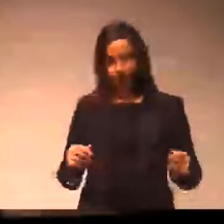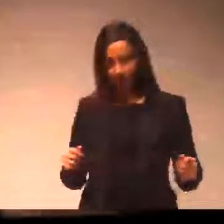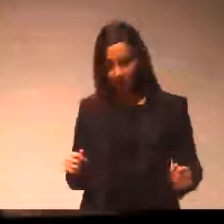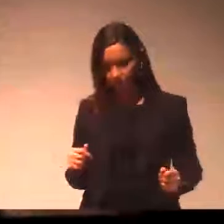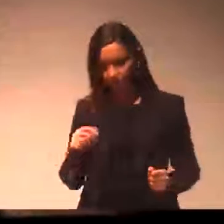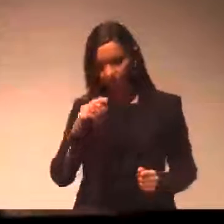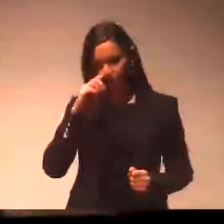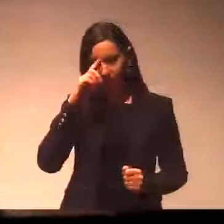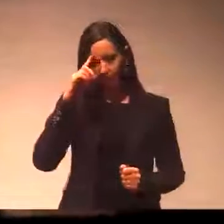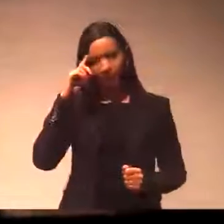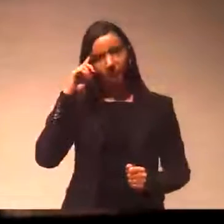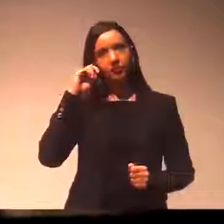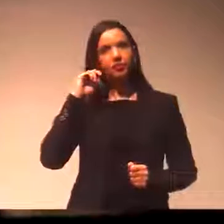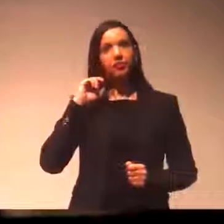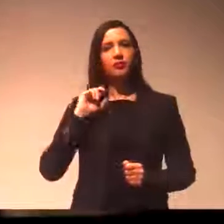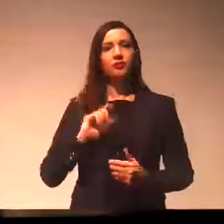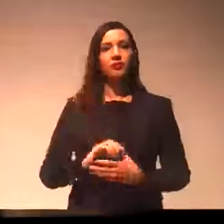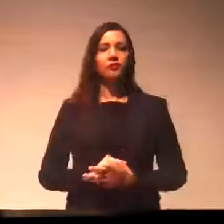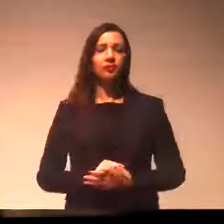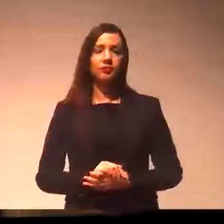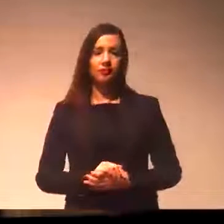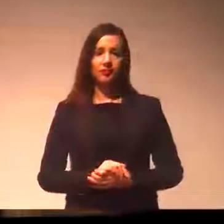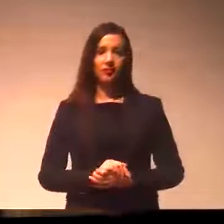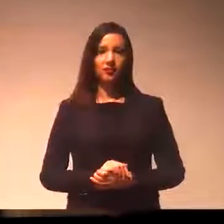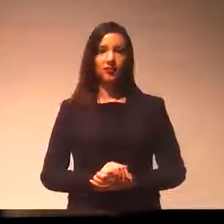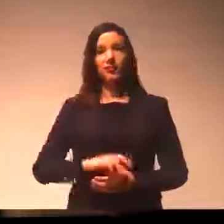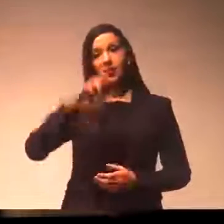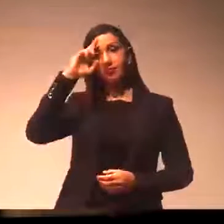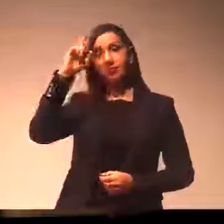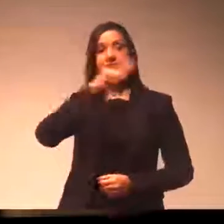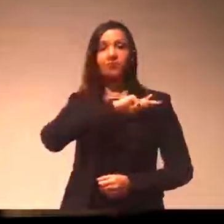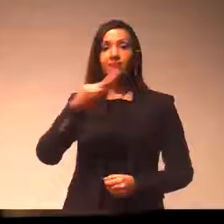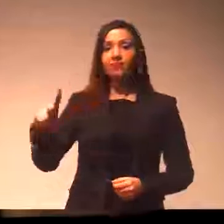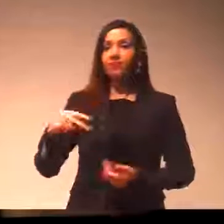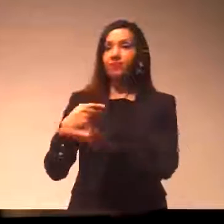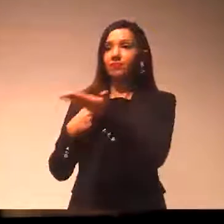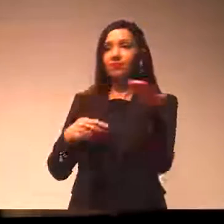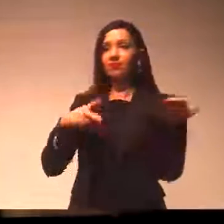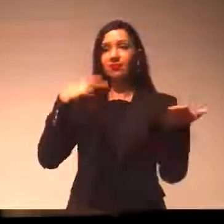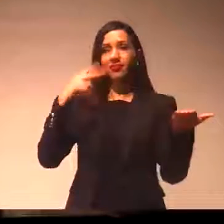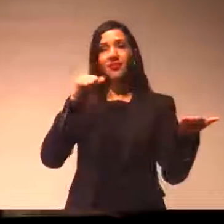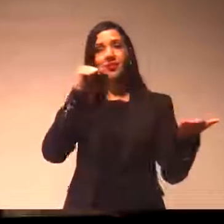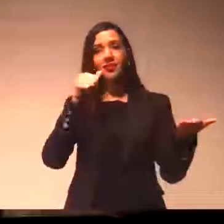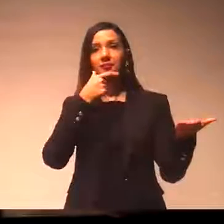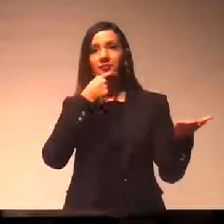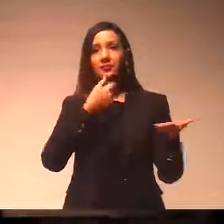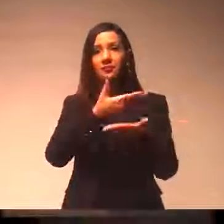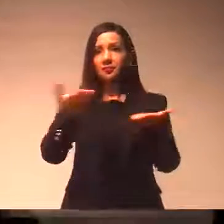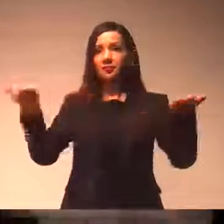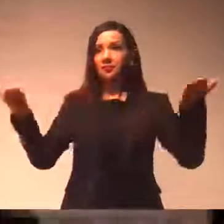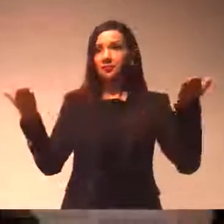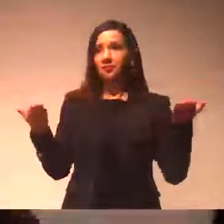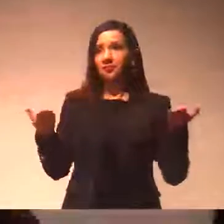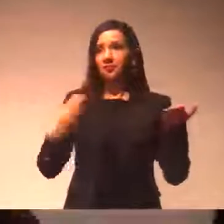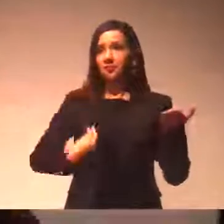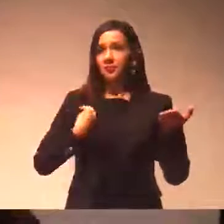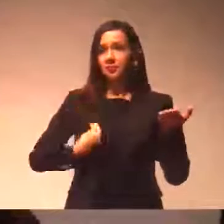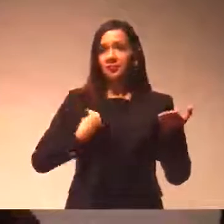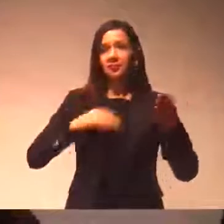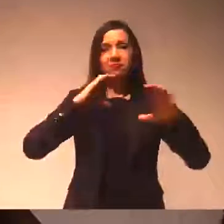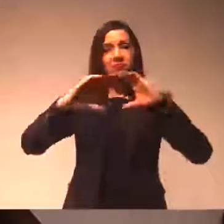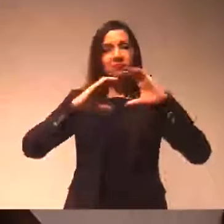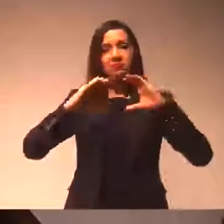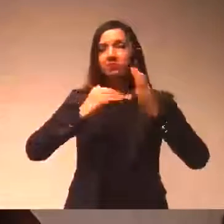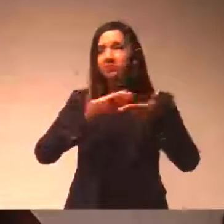Senhor presidente, vereadores, vereadoras, público presente, imprensa, todos que nos